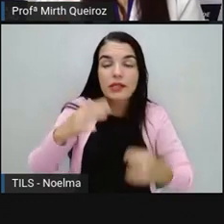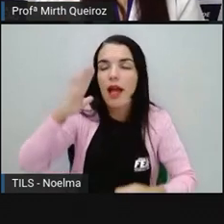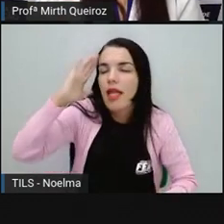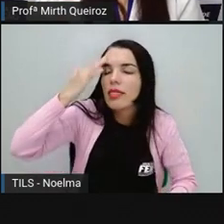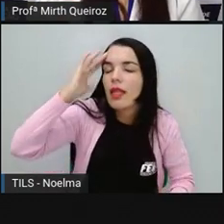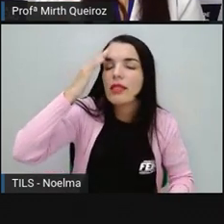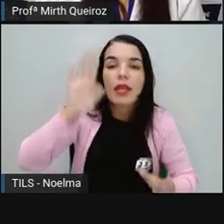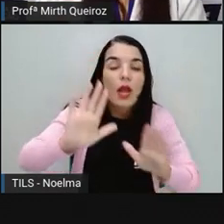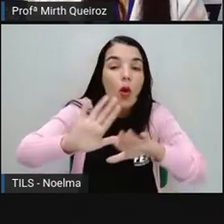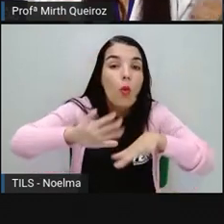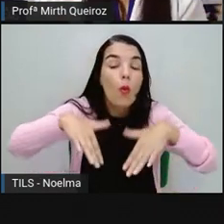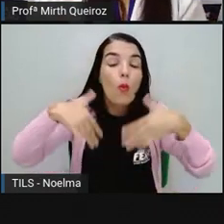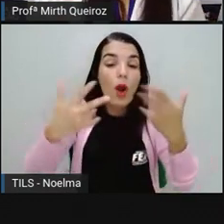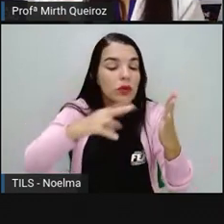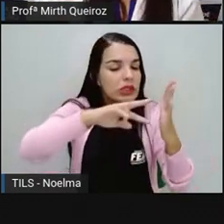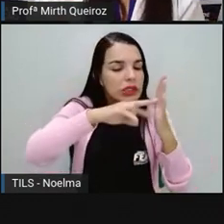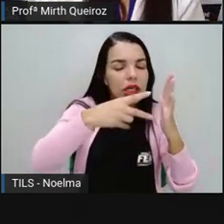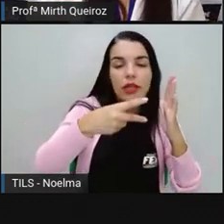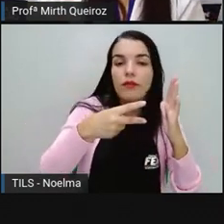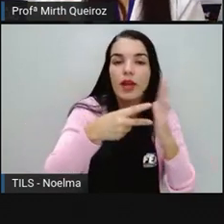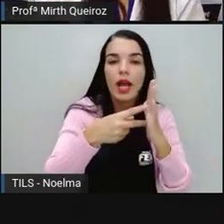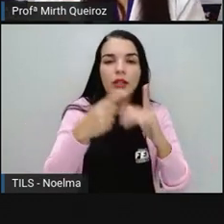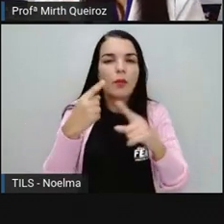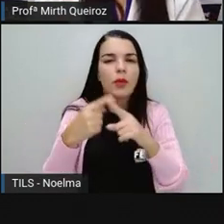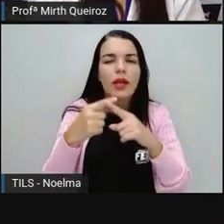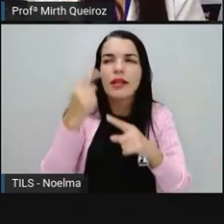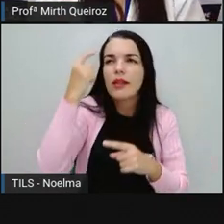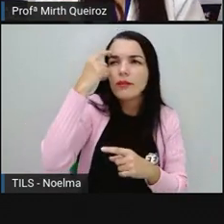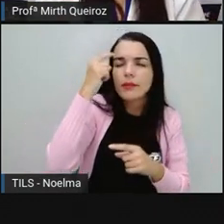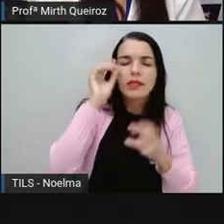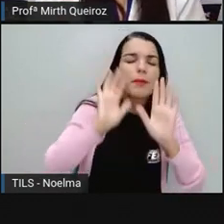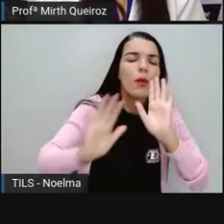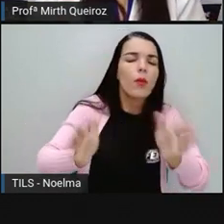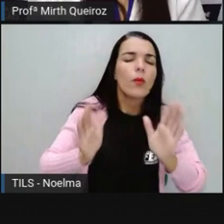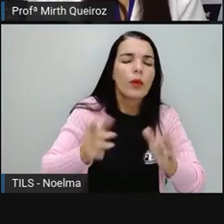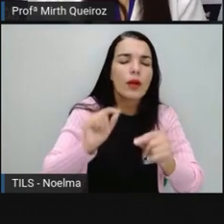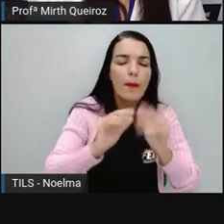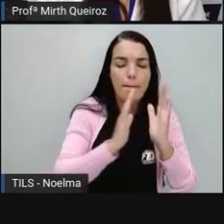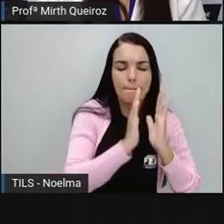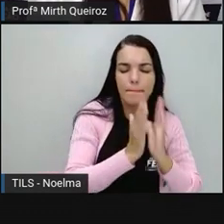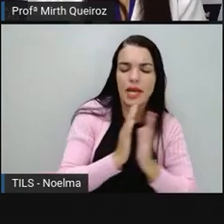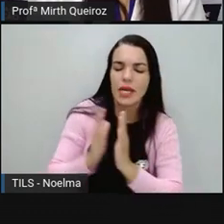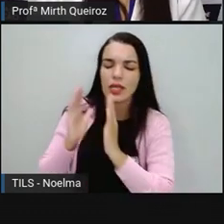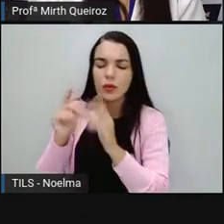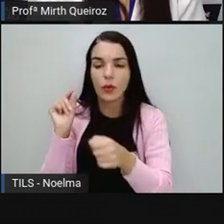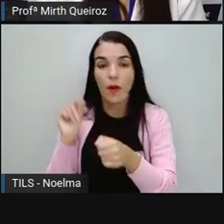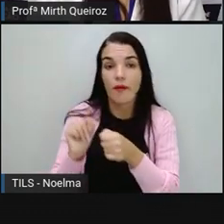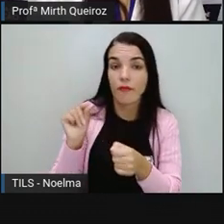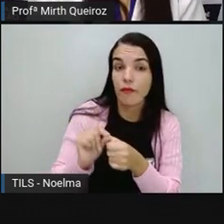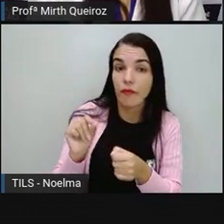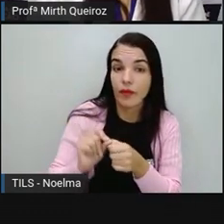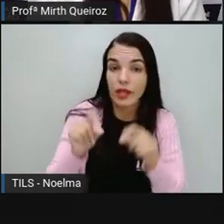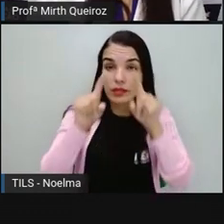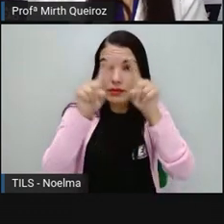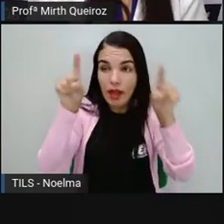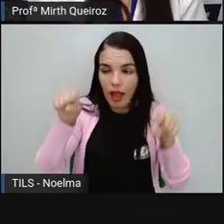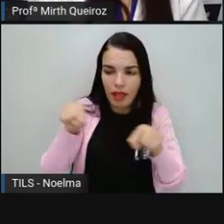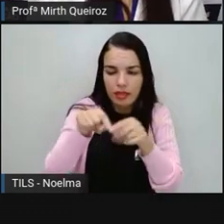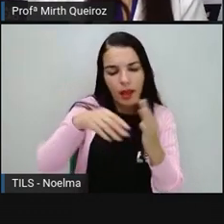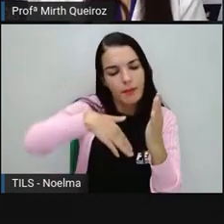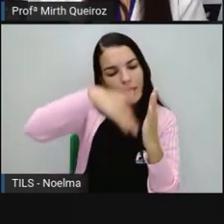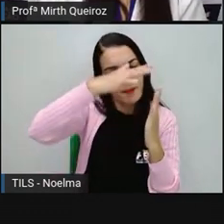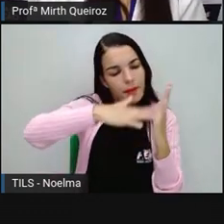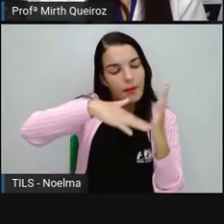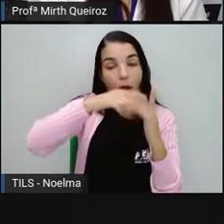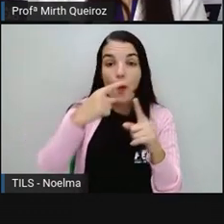reportar à época em que ela foi feita. O período que foi feito. Porque muitas vezes aquela tela pode estar